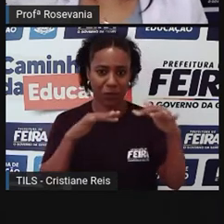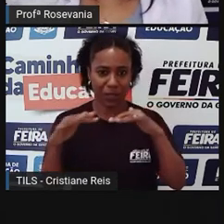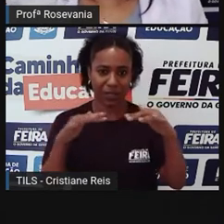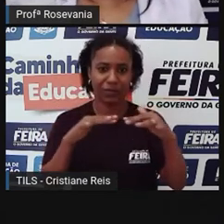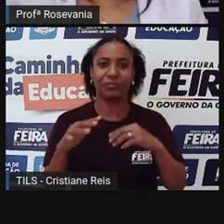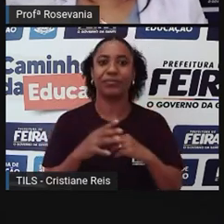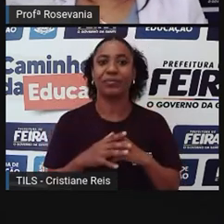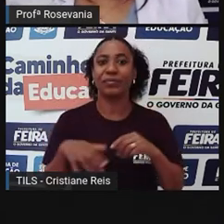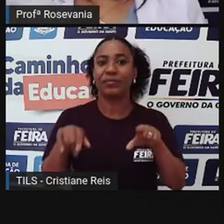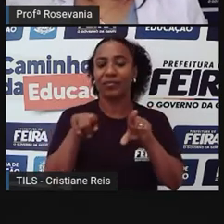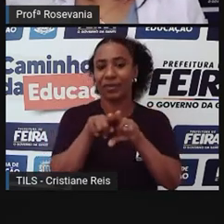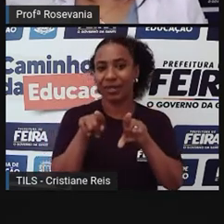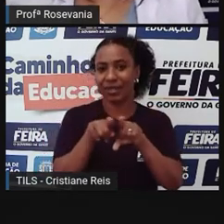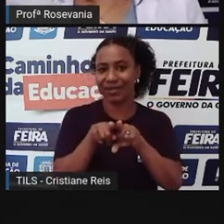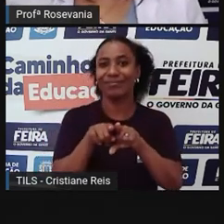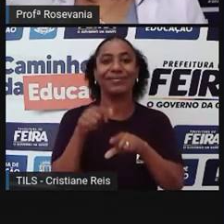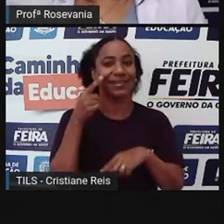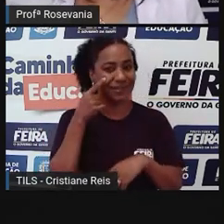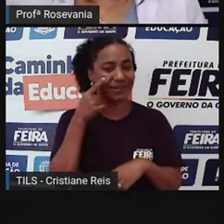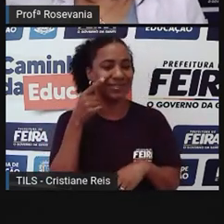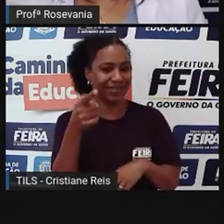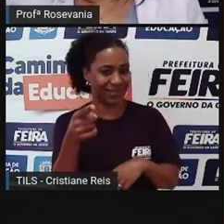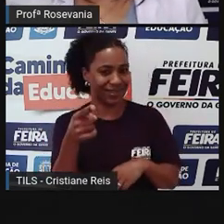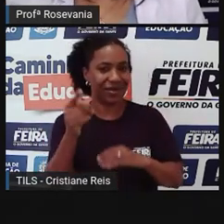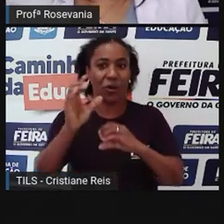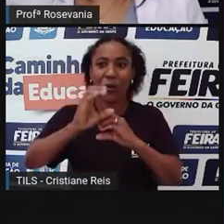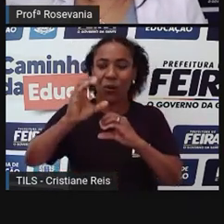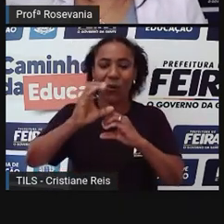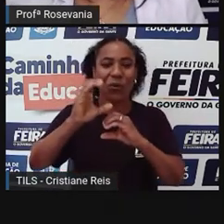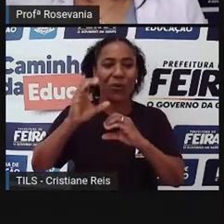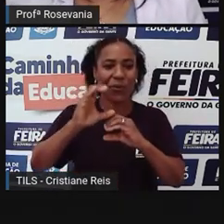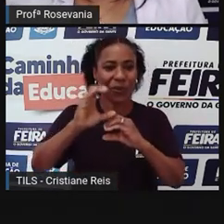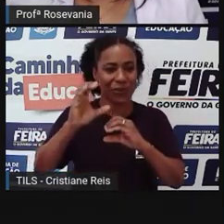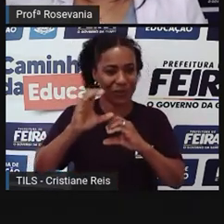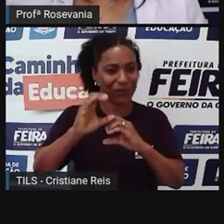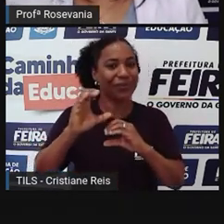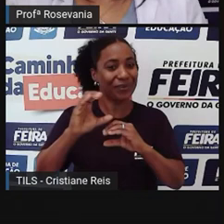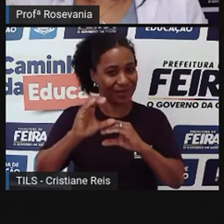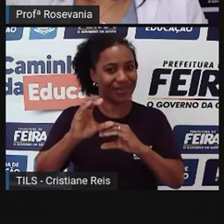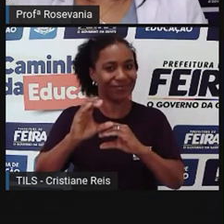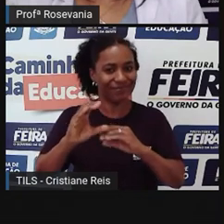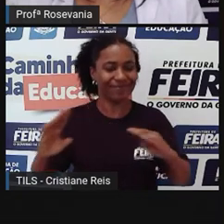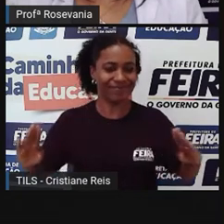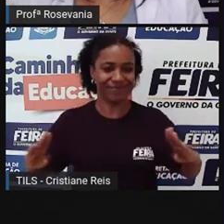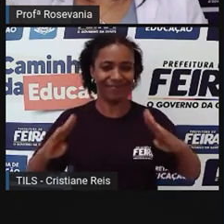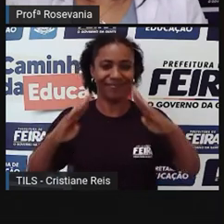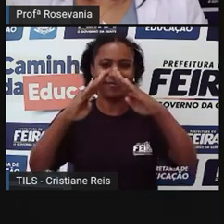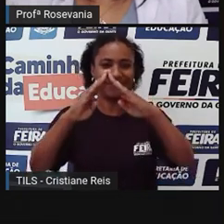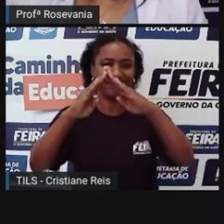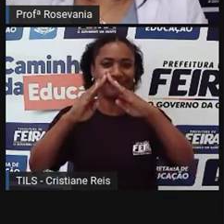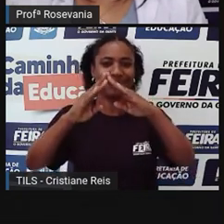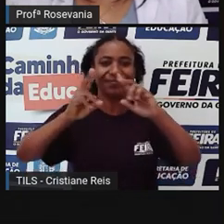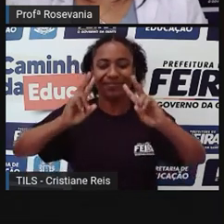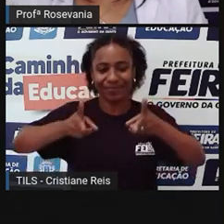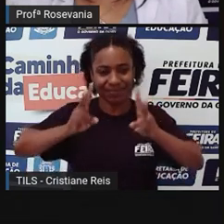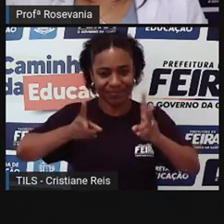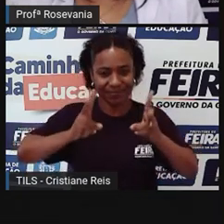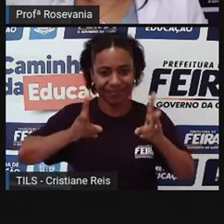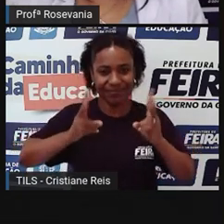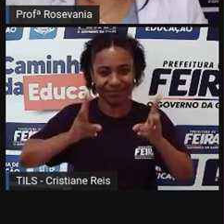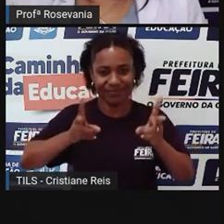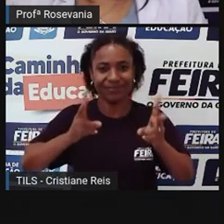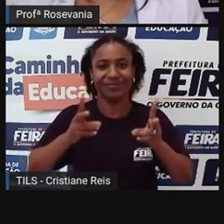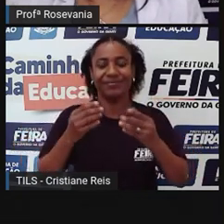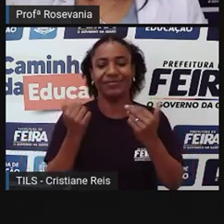A gente tem o Centro Universitário de Cultura e Arte, que também é uma construção que permaneceu e a importância dela,